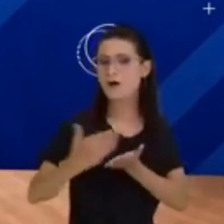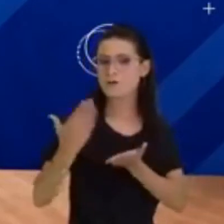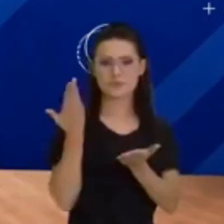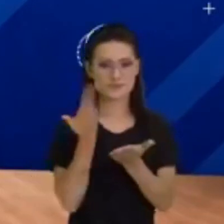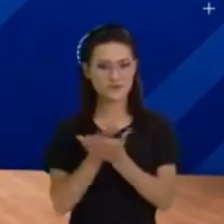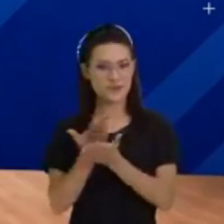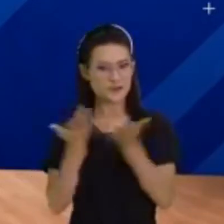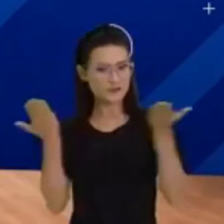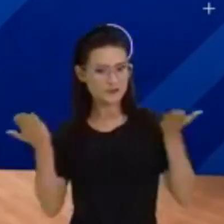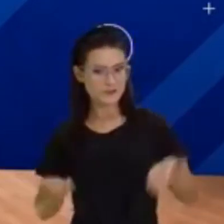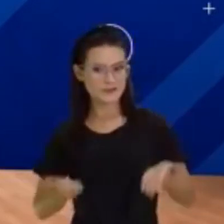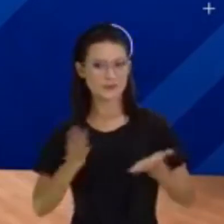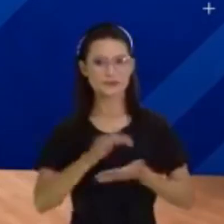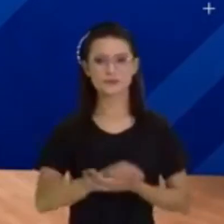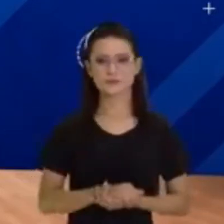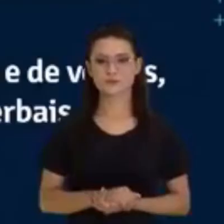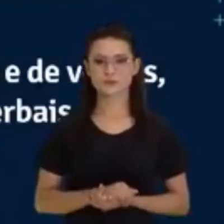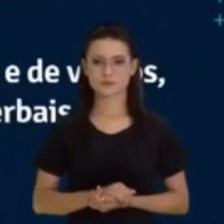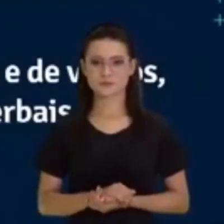aula de hoje.